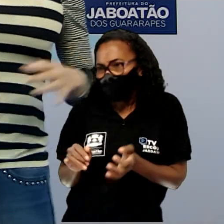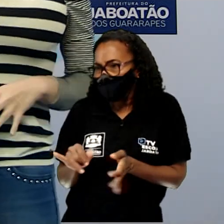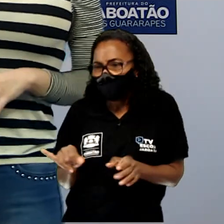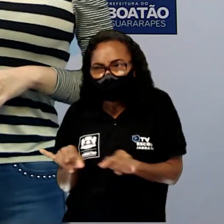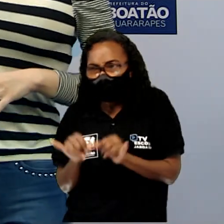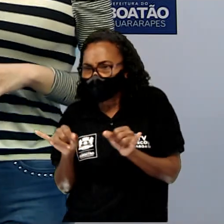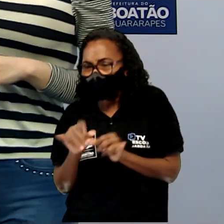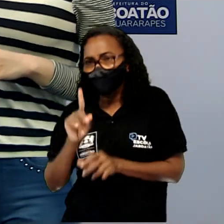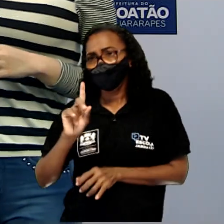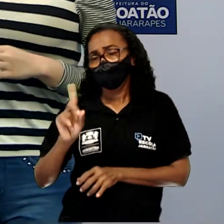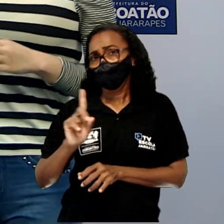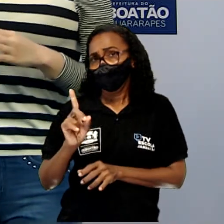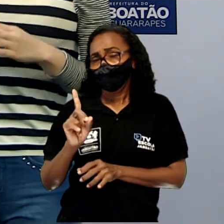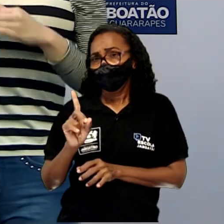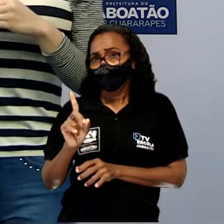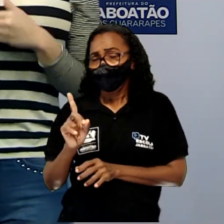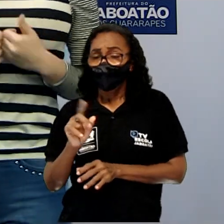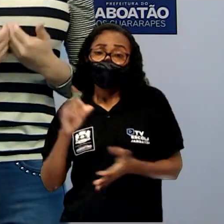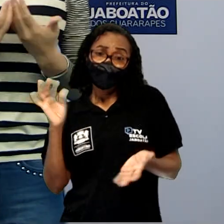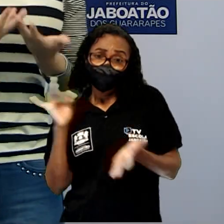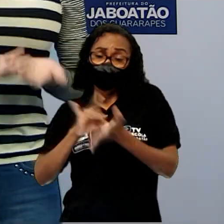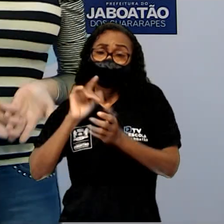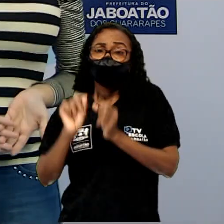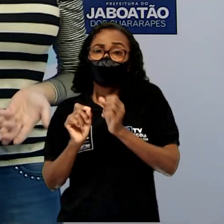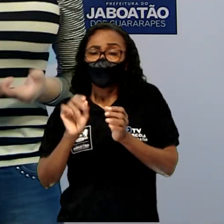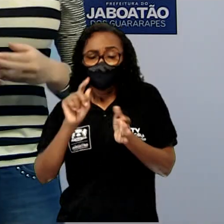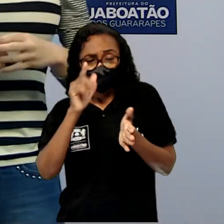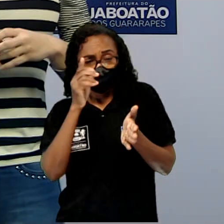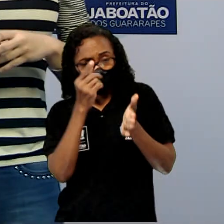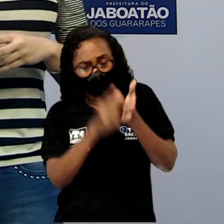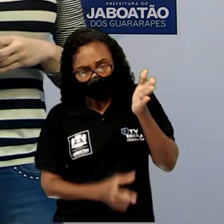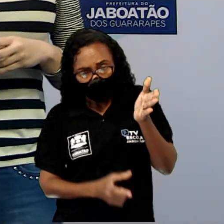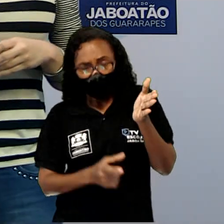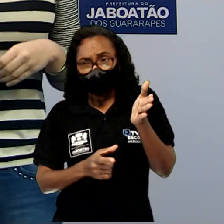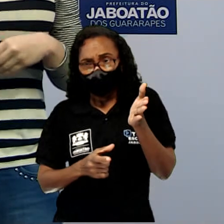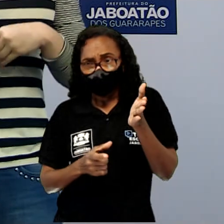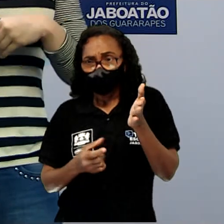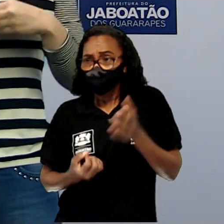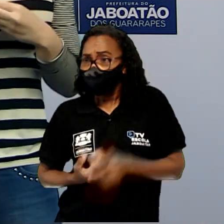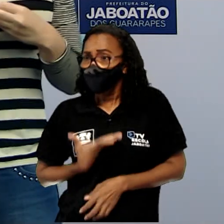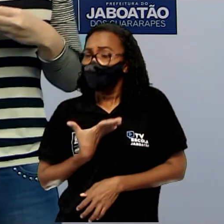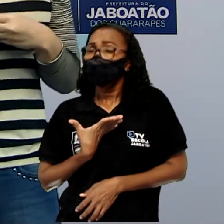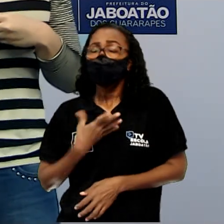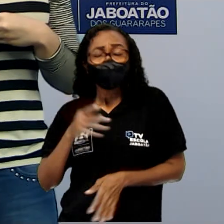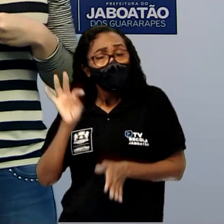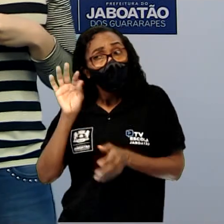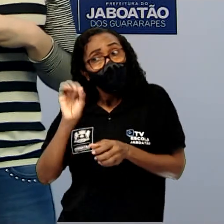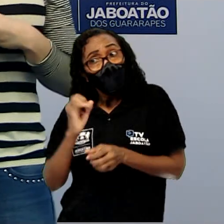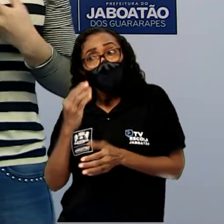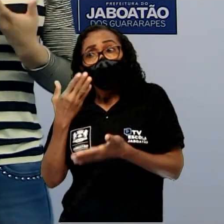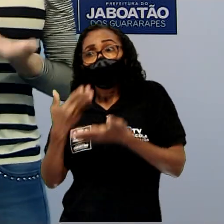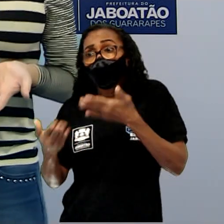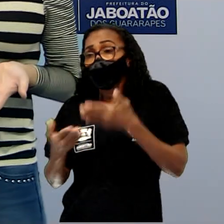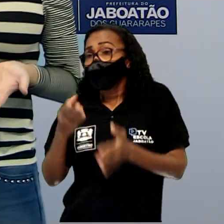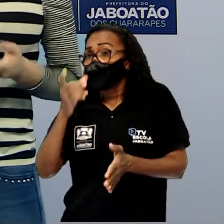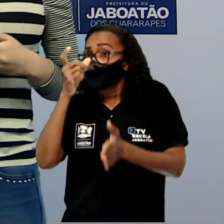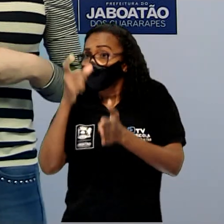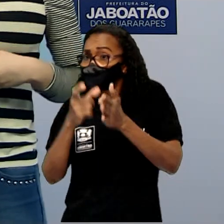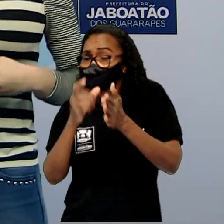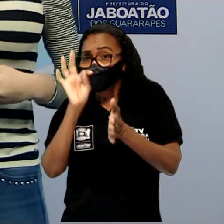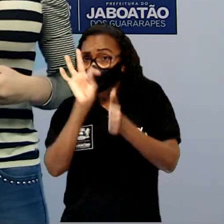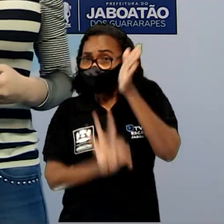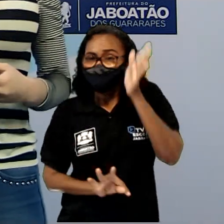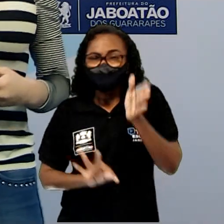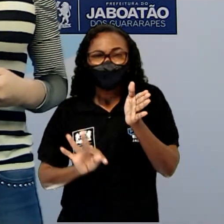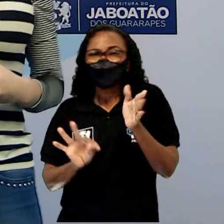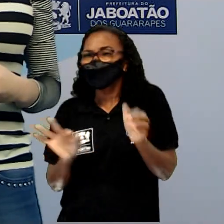verdade, nada no poema ou em qualquer outro texto vai estar de forma banal, vai